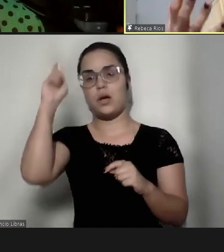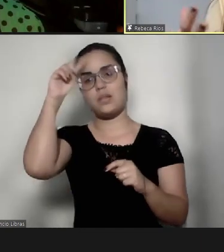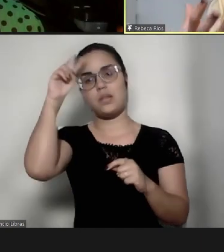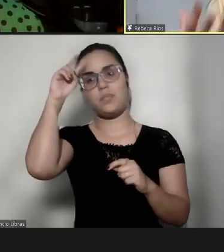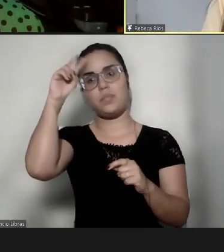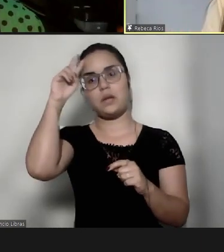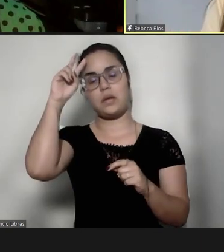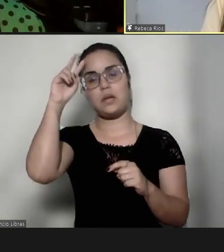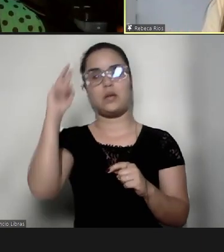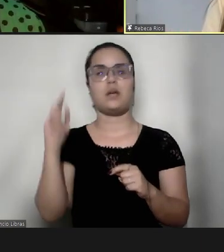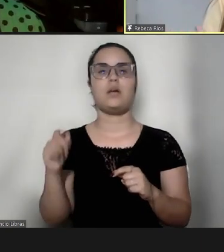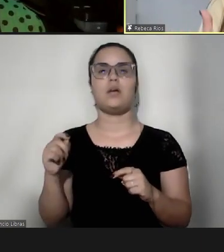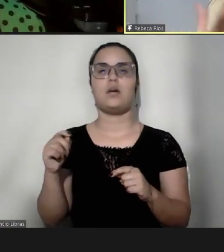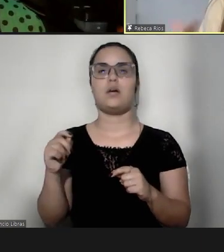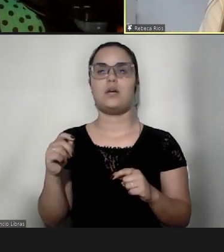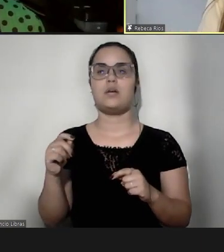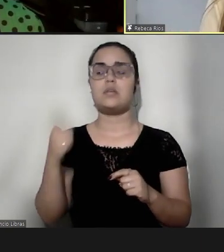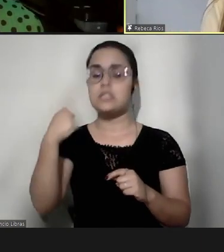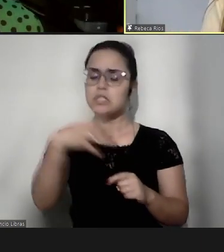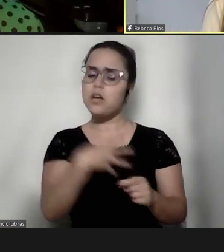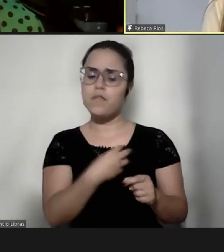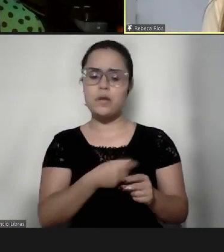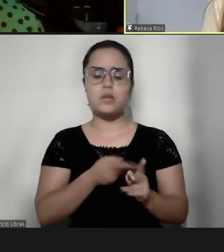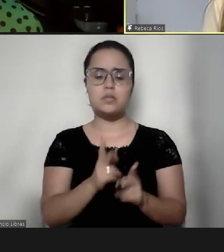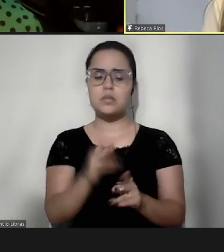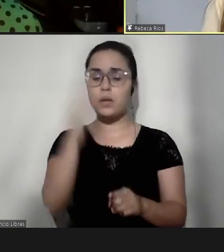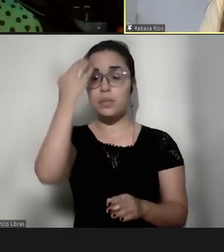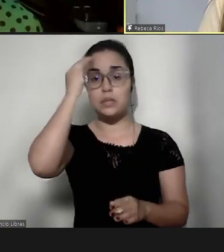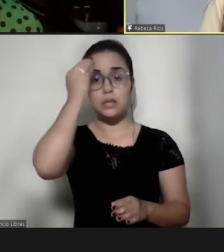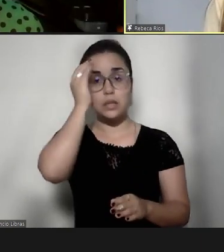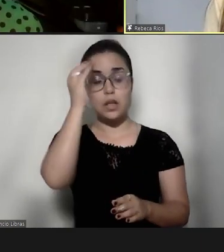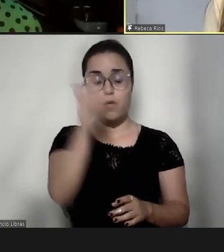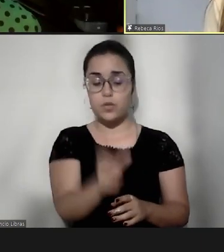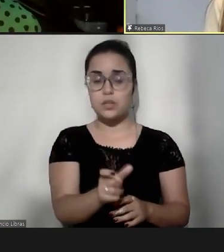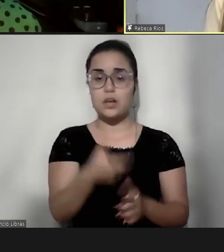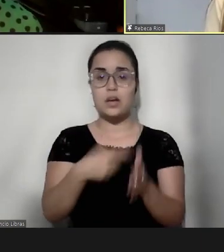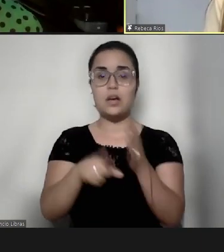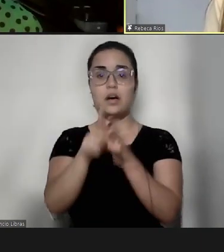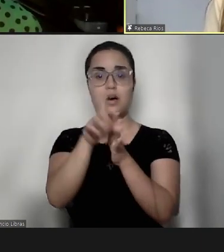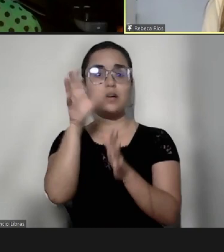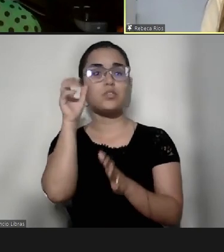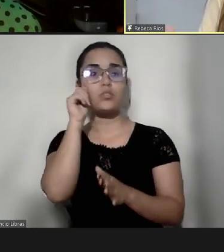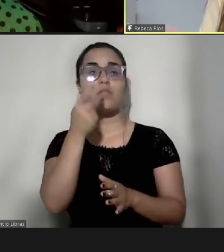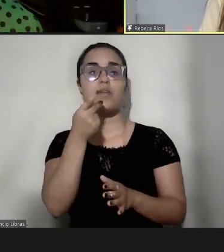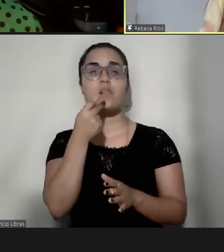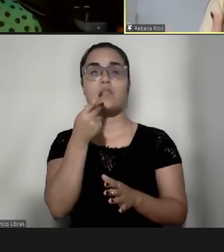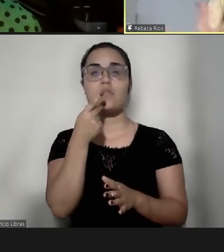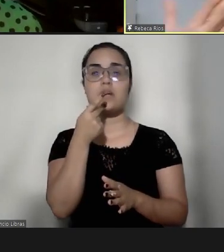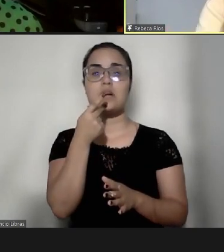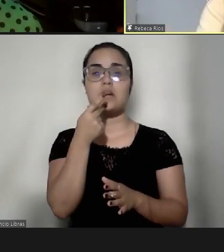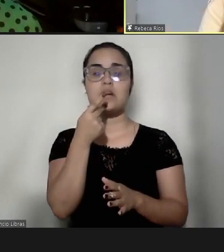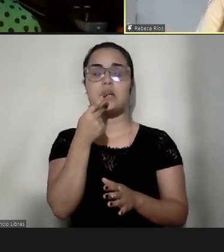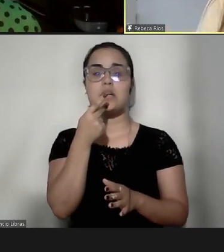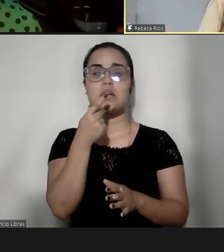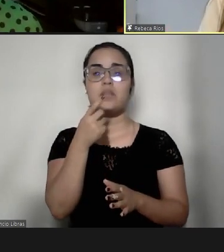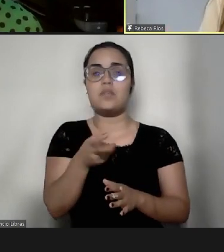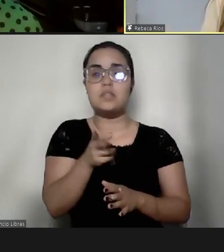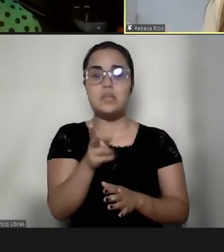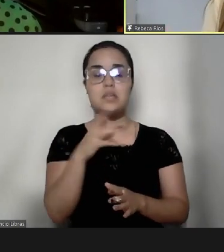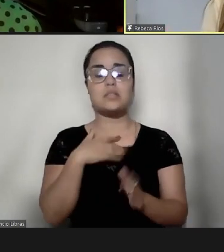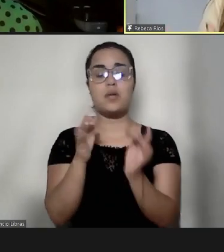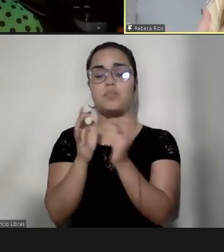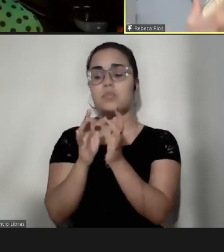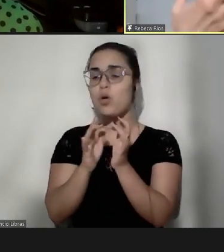lembrava, Rebeca, seu filho sempre te entendeu antes de ouvir e falar, vocês se comunicavam pelo